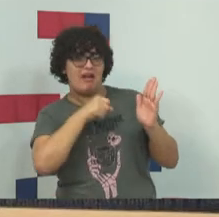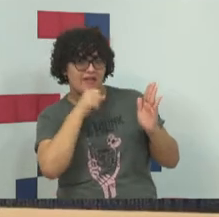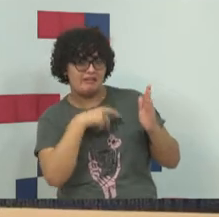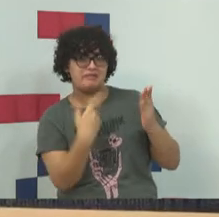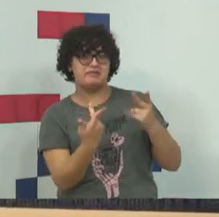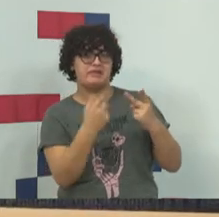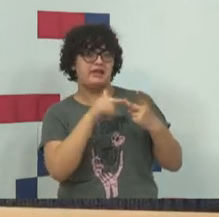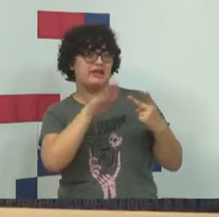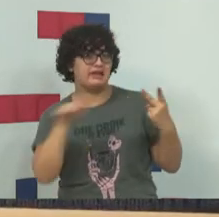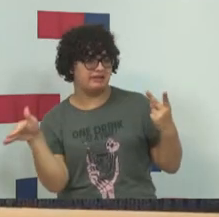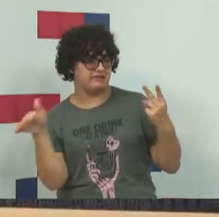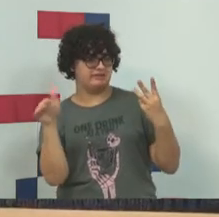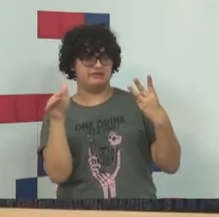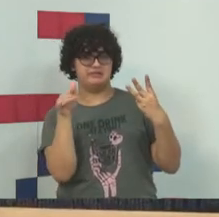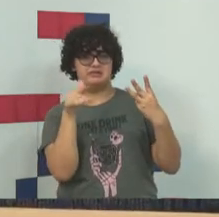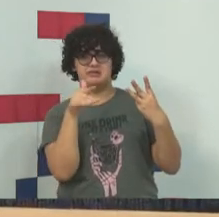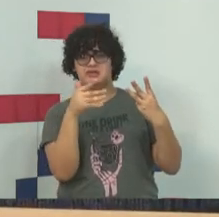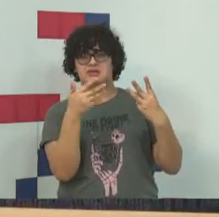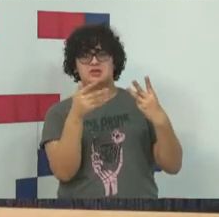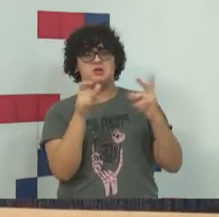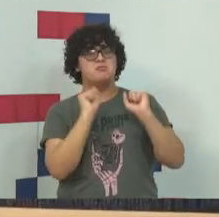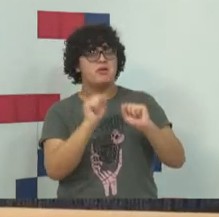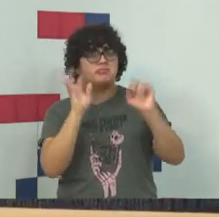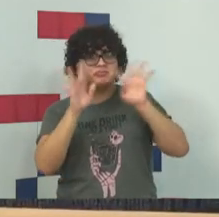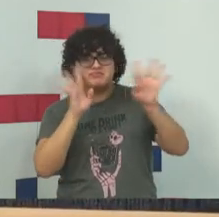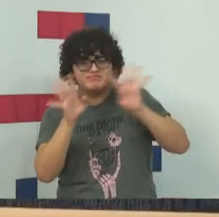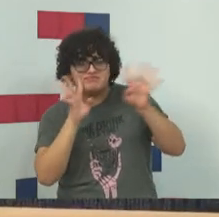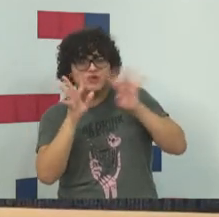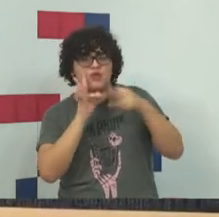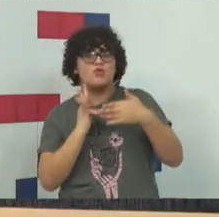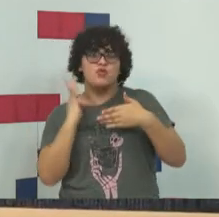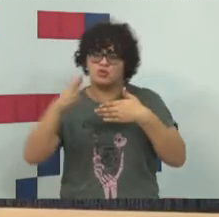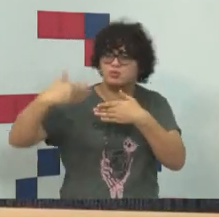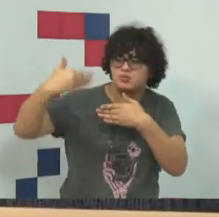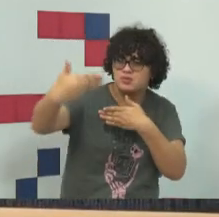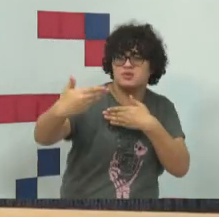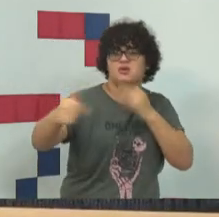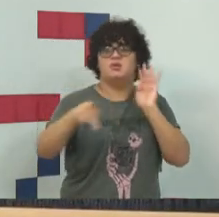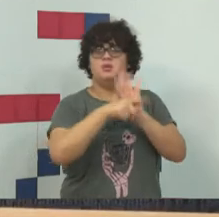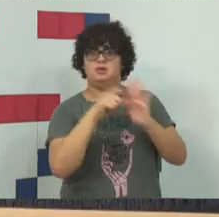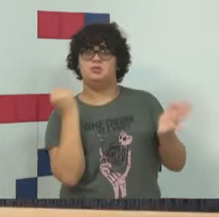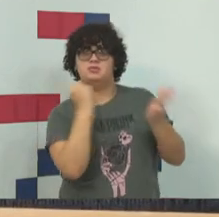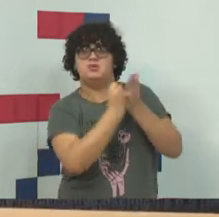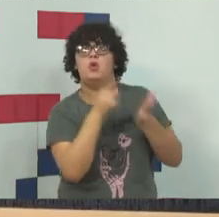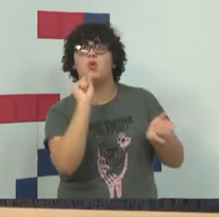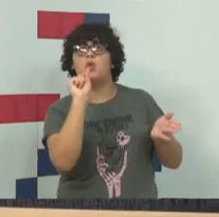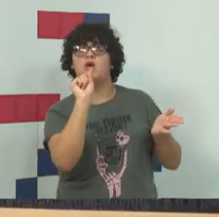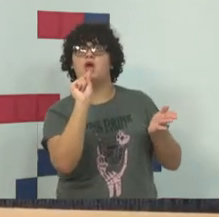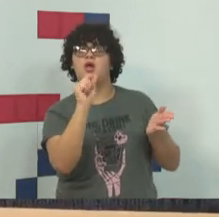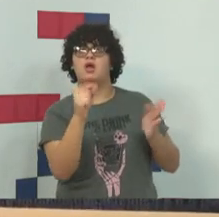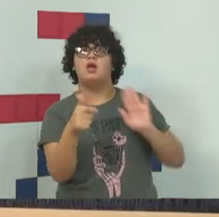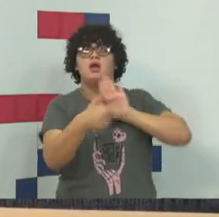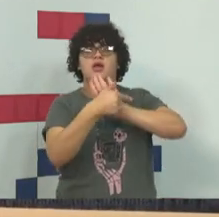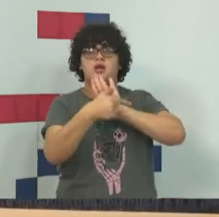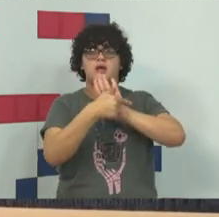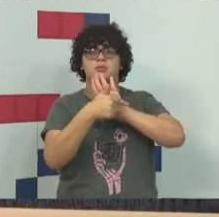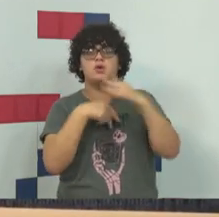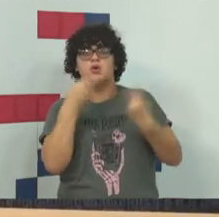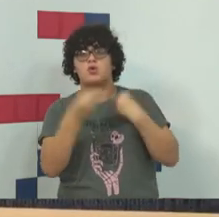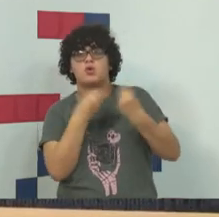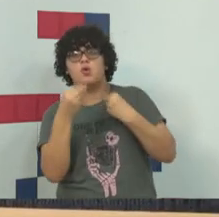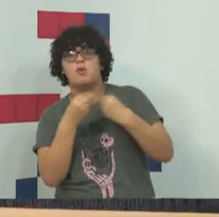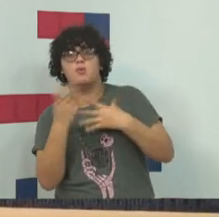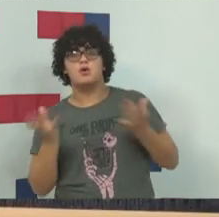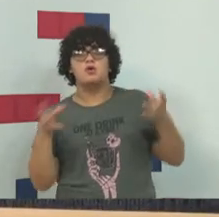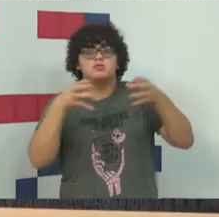da criança, o estatuto de... Poderíamos pensar num futuro próximo o estatuto dos crimes, na verdade, da tutela